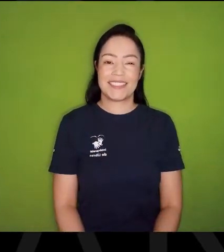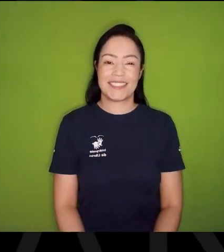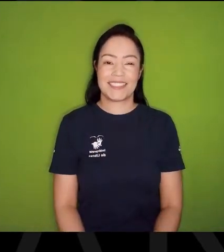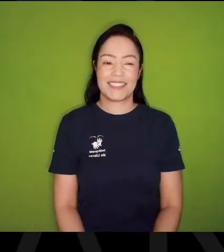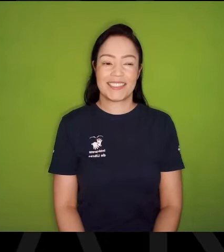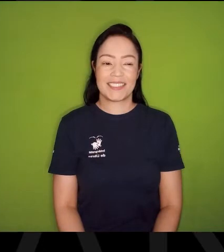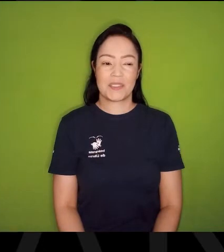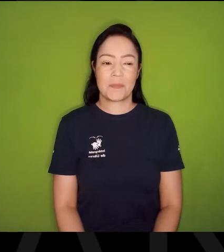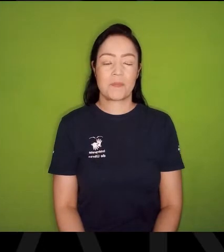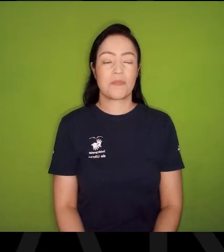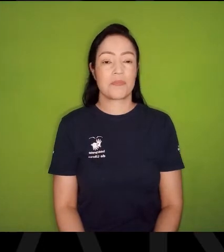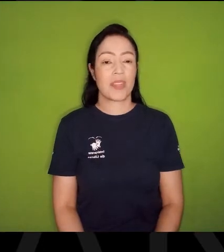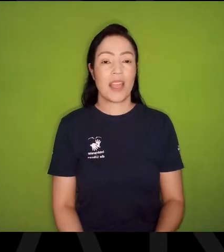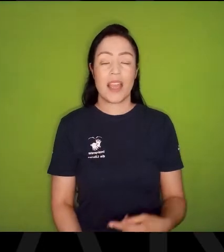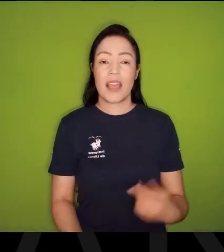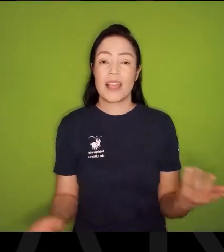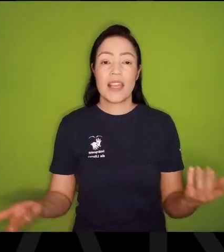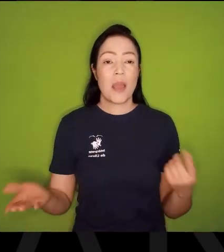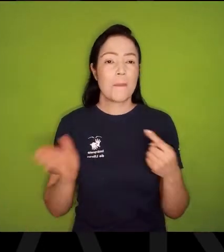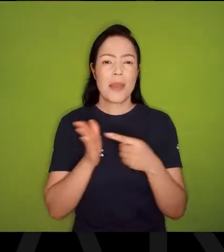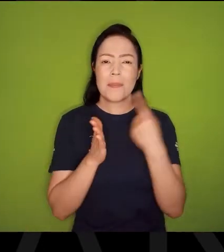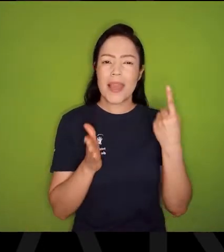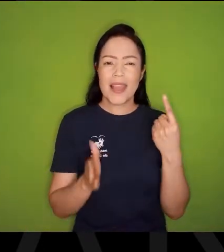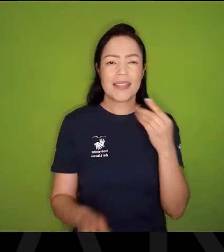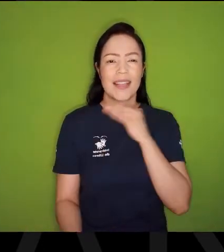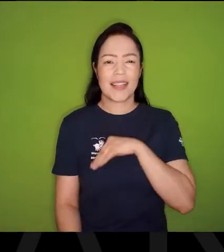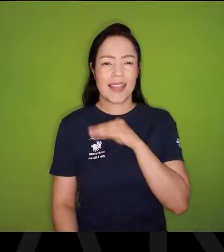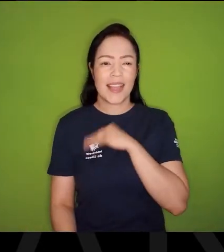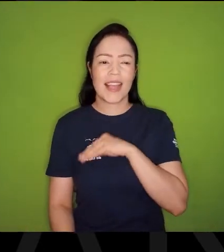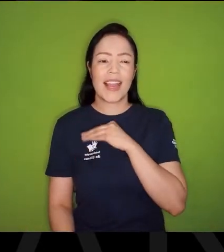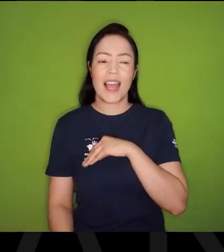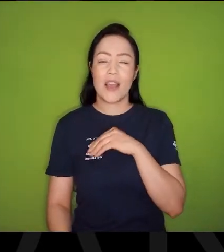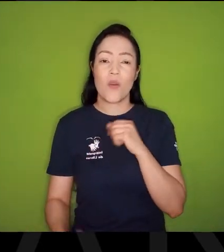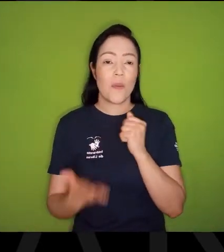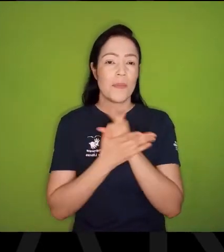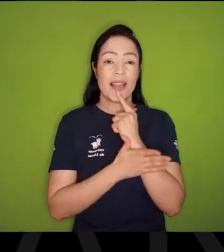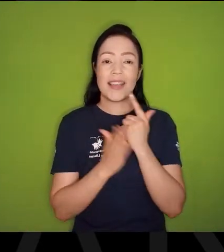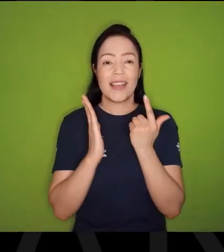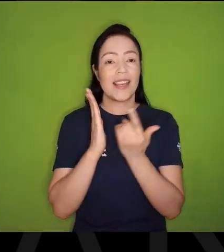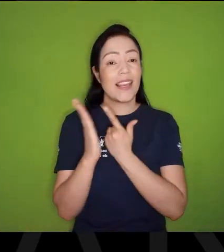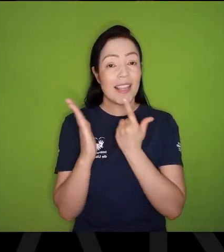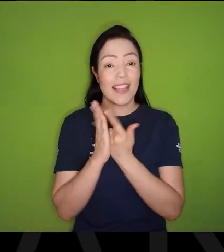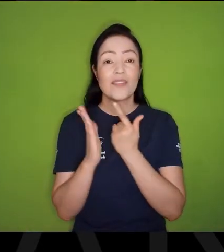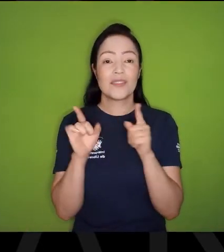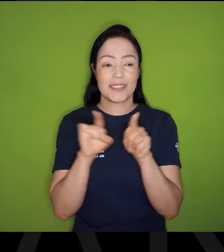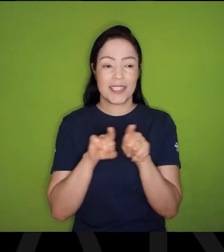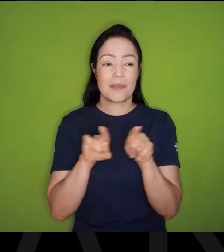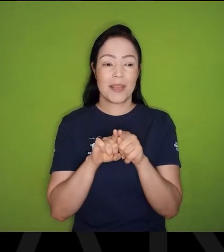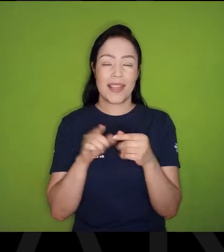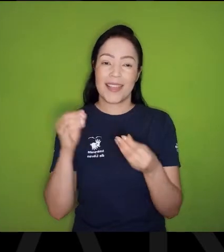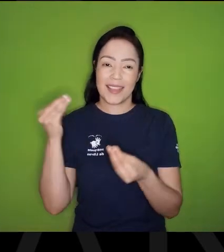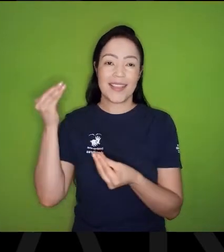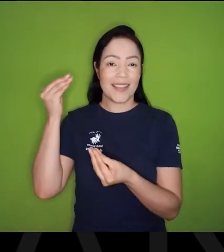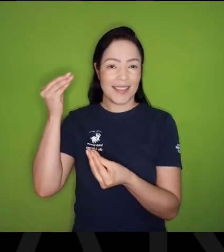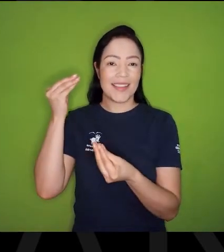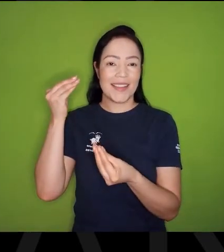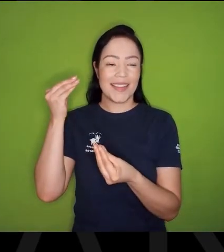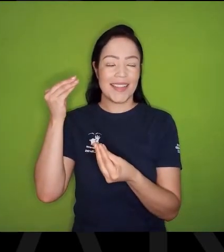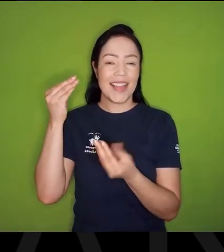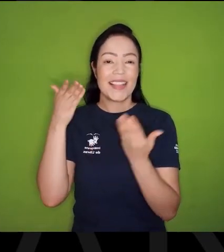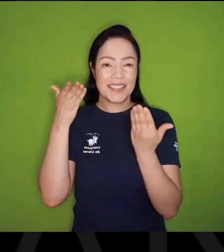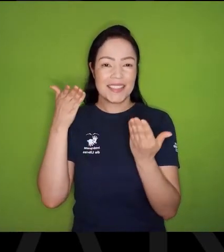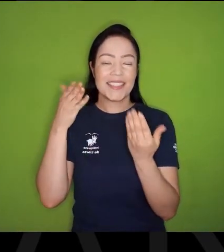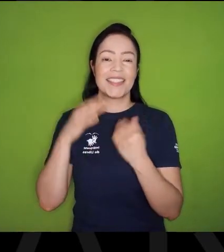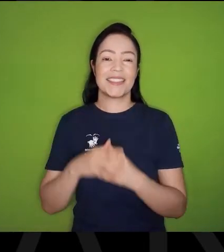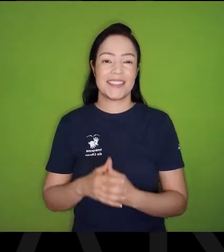E com os primeiros salários, Eu comprei esse livro, Que está aqui na minha mão. Eu li, Eu li a poesia com este